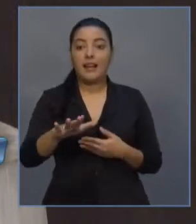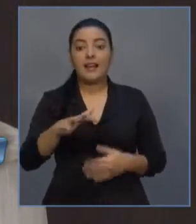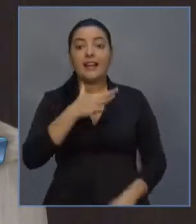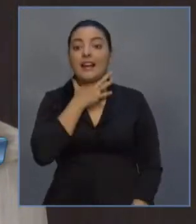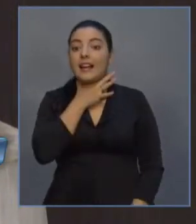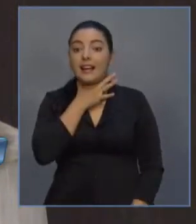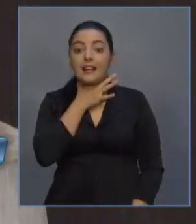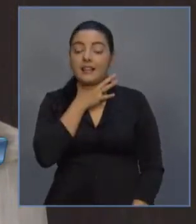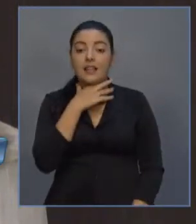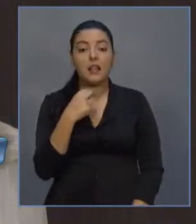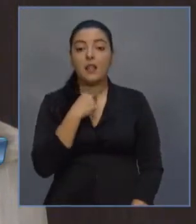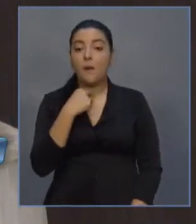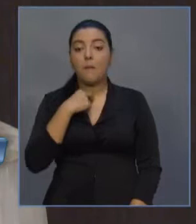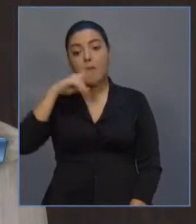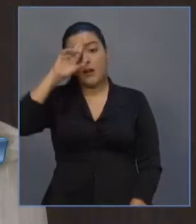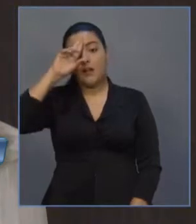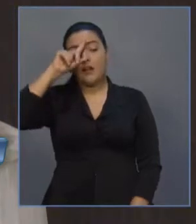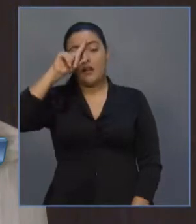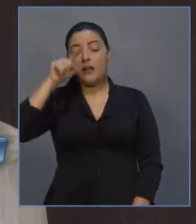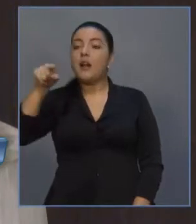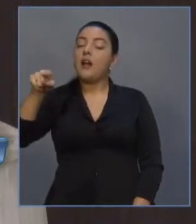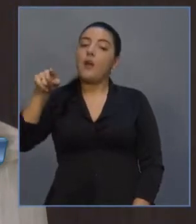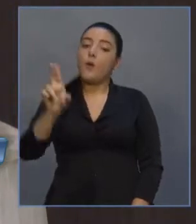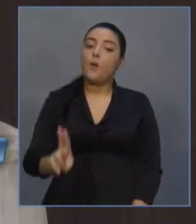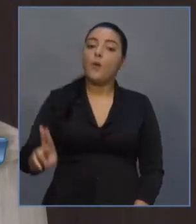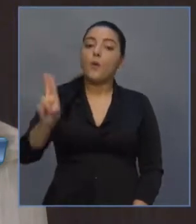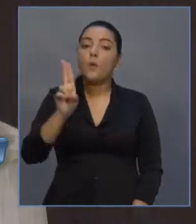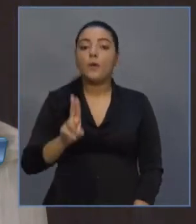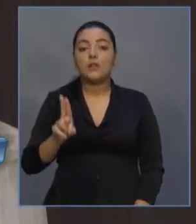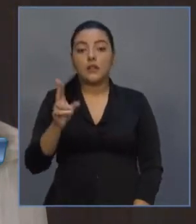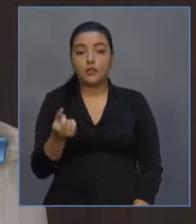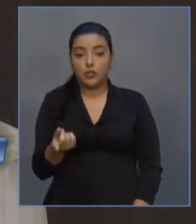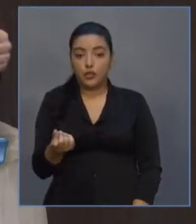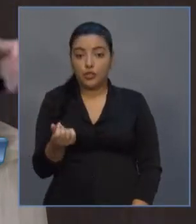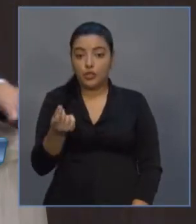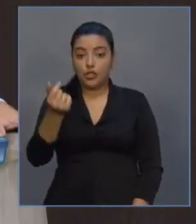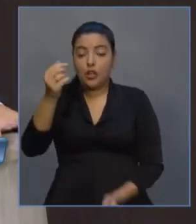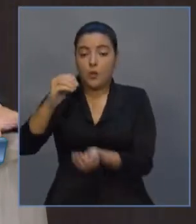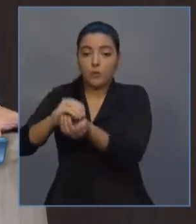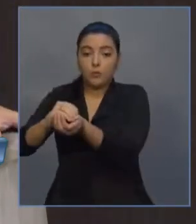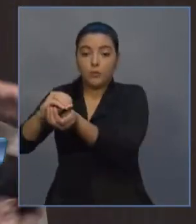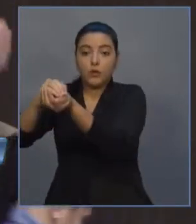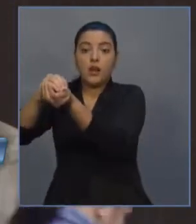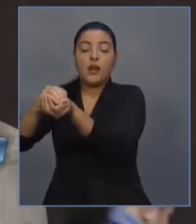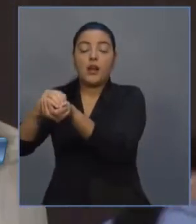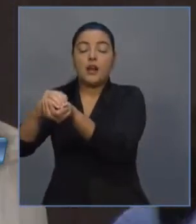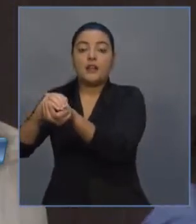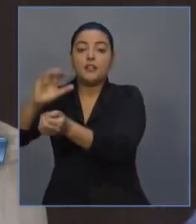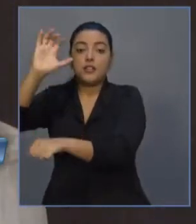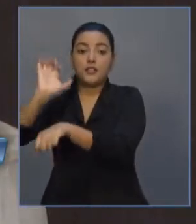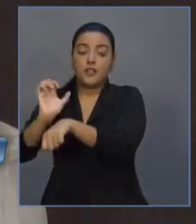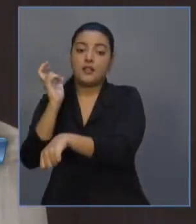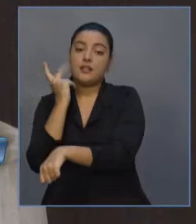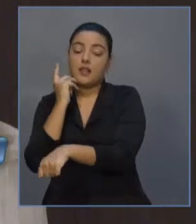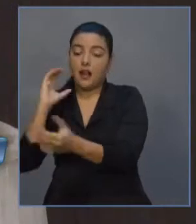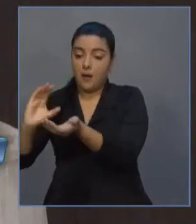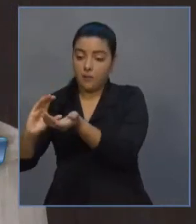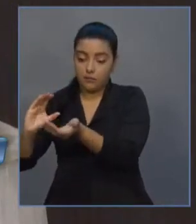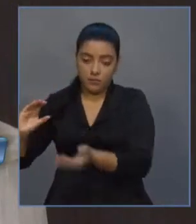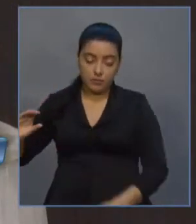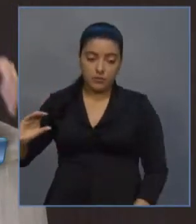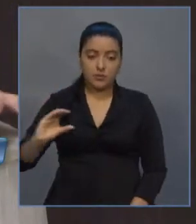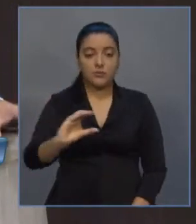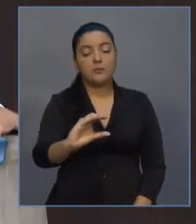errar. Ele erra porque ele utiliza recursos do Tesouro do Estado e coloca esses recursos,